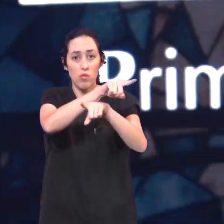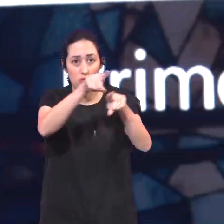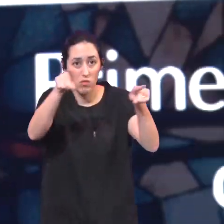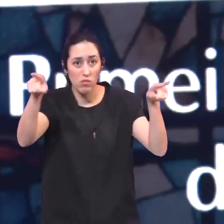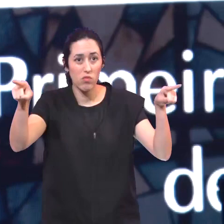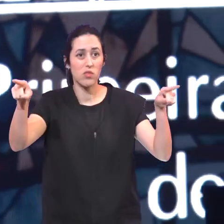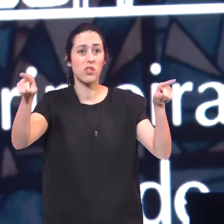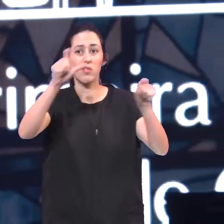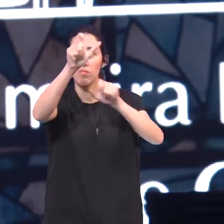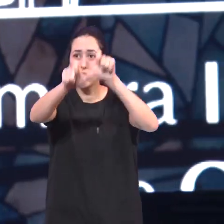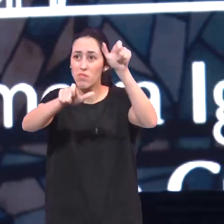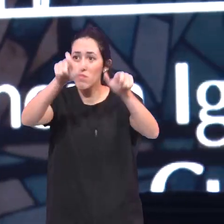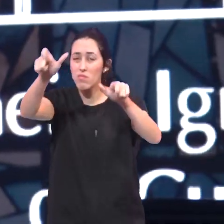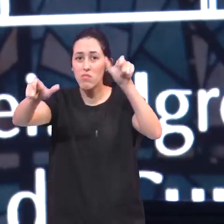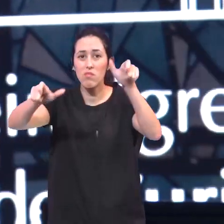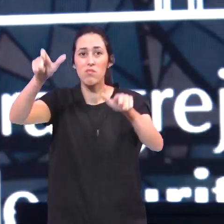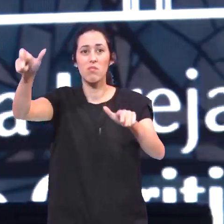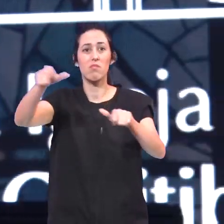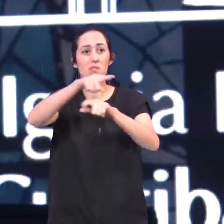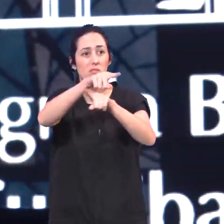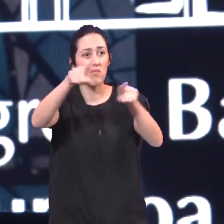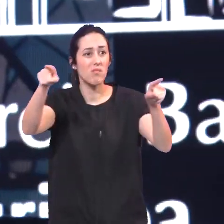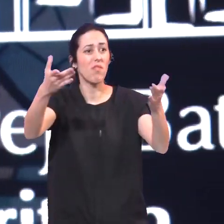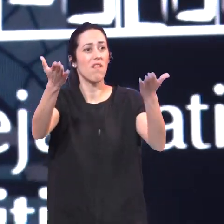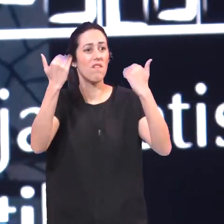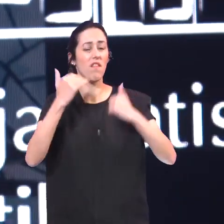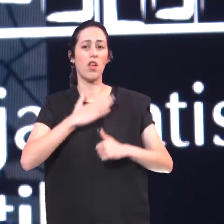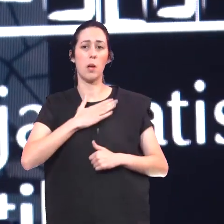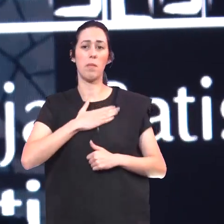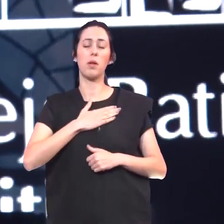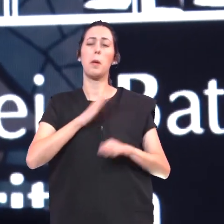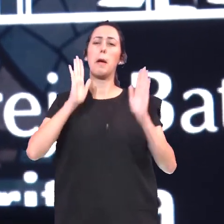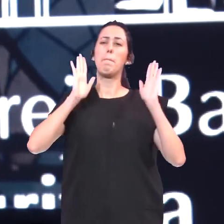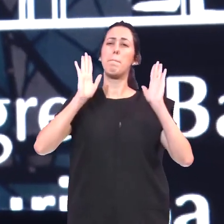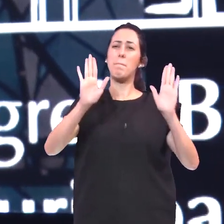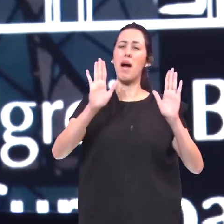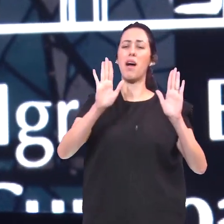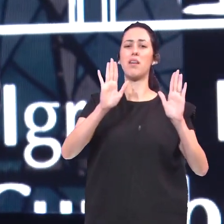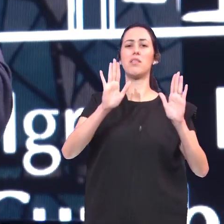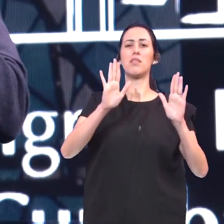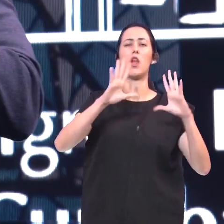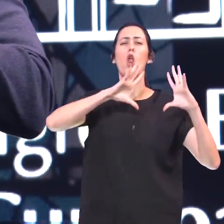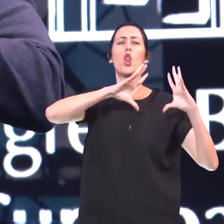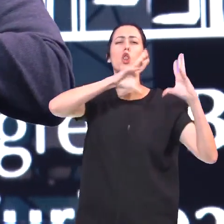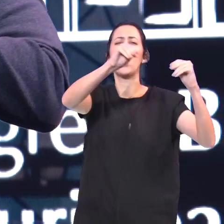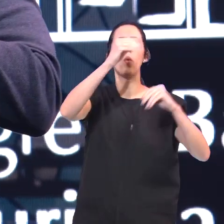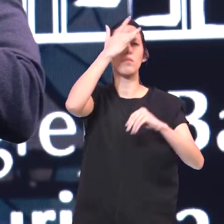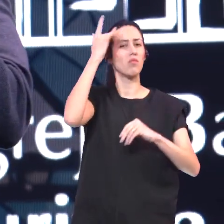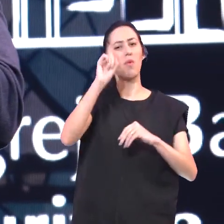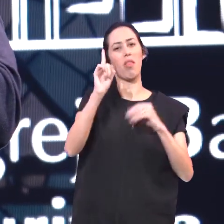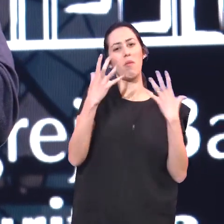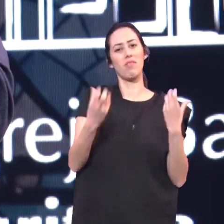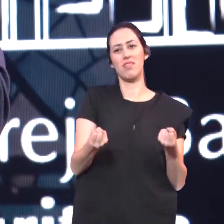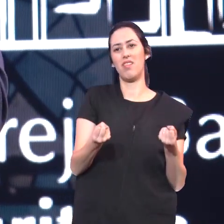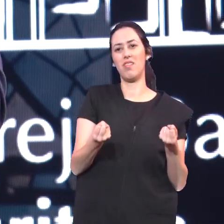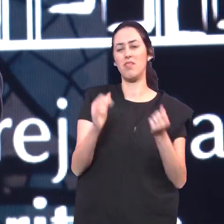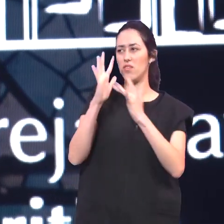Mas as pessoas Nem todas elas Aceitaram este convite